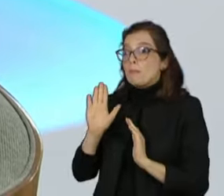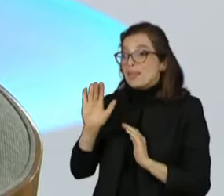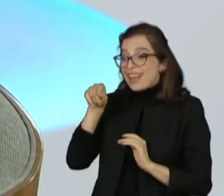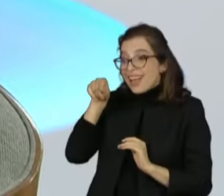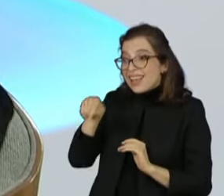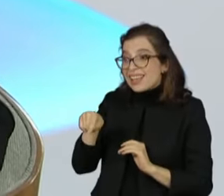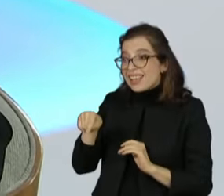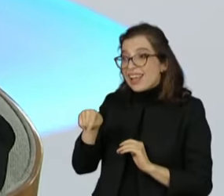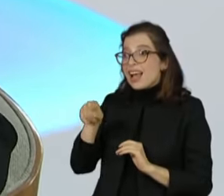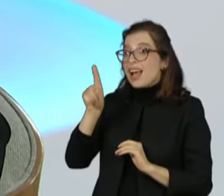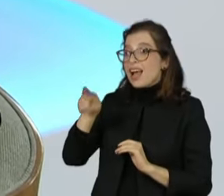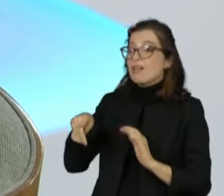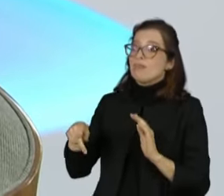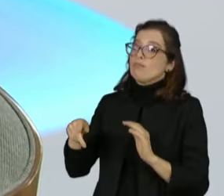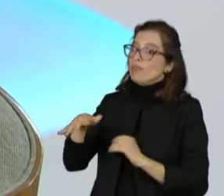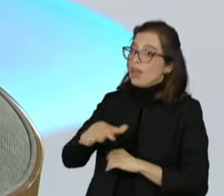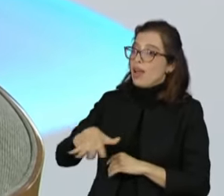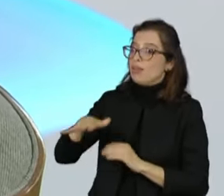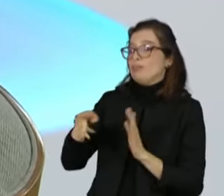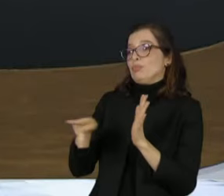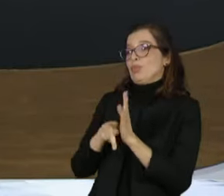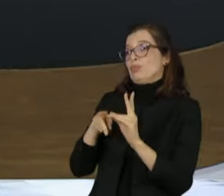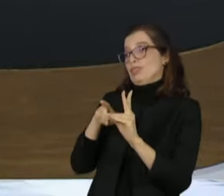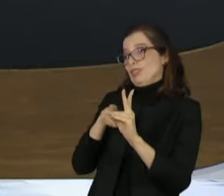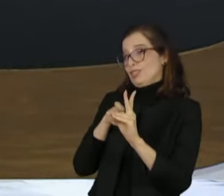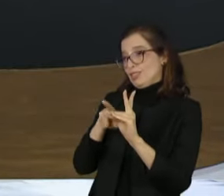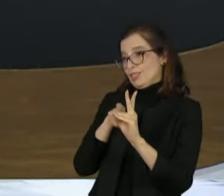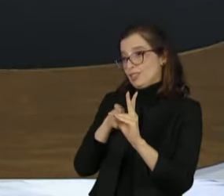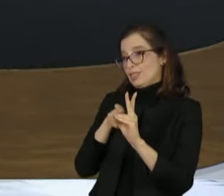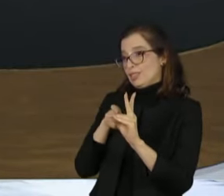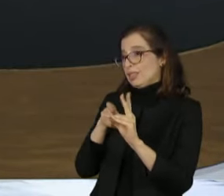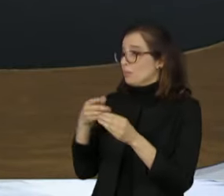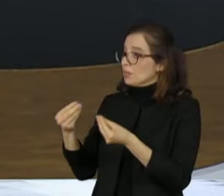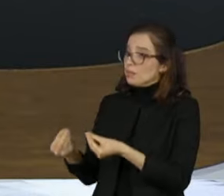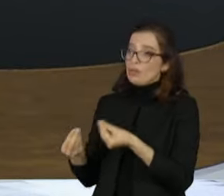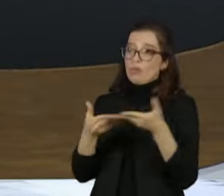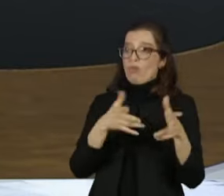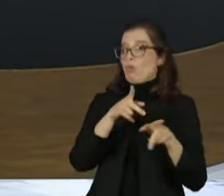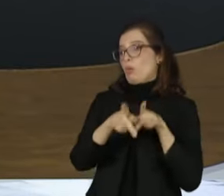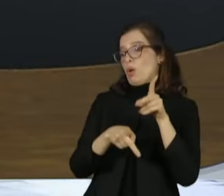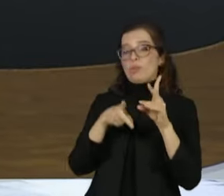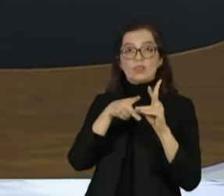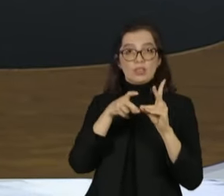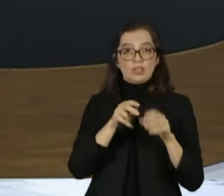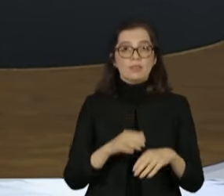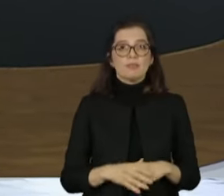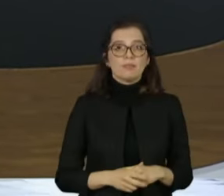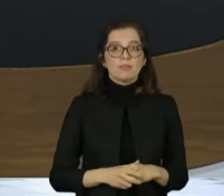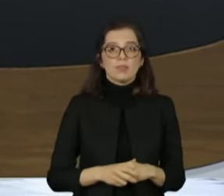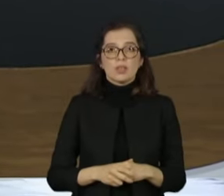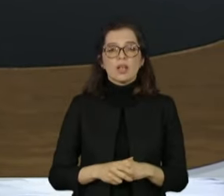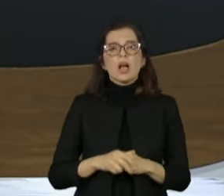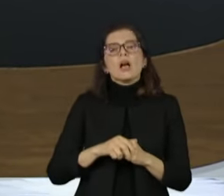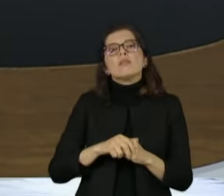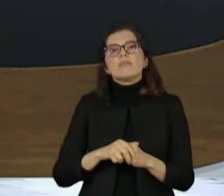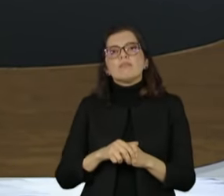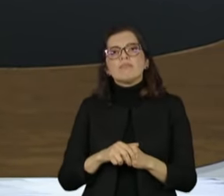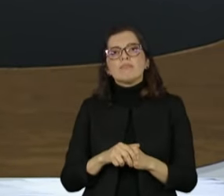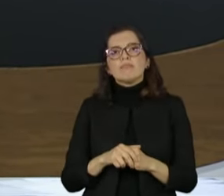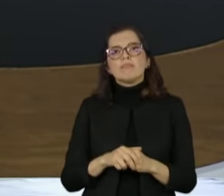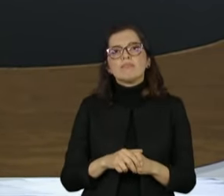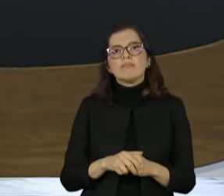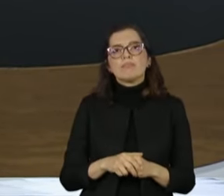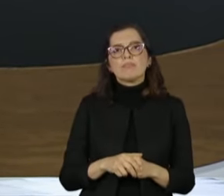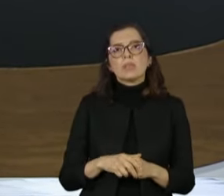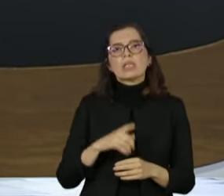povos originários, tem que ser devolvido a eles e se faz a indenização. O pacote do veneno que flexibiliza o uso de agrotóxicos, sendo que a gente